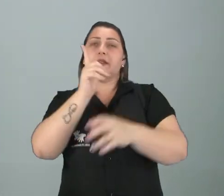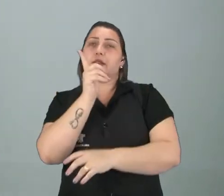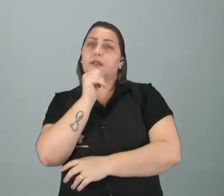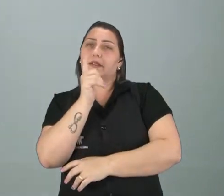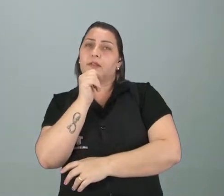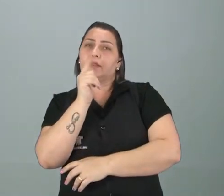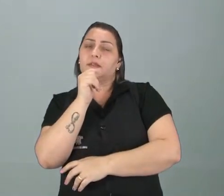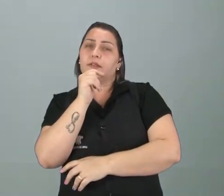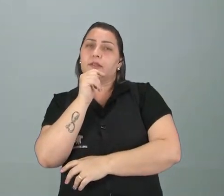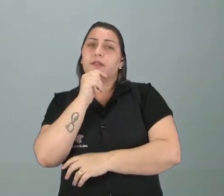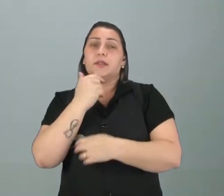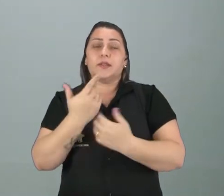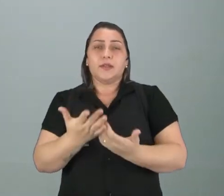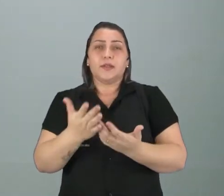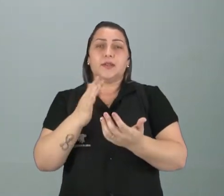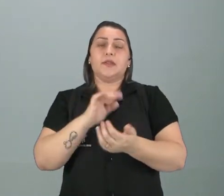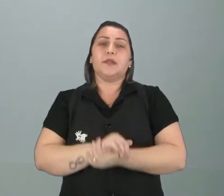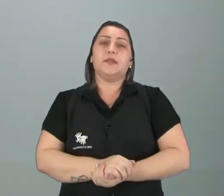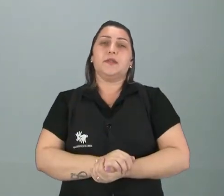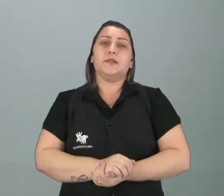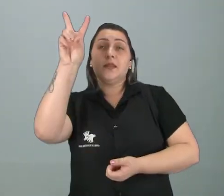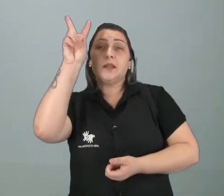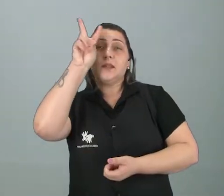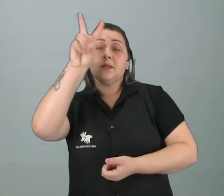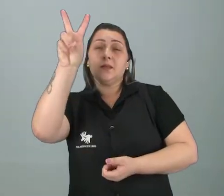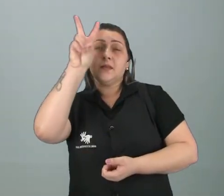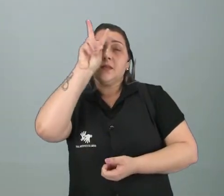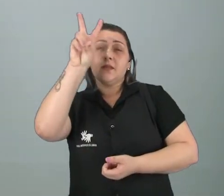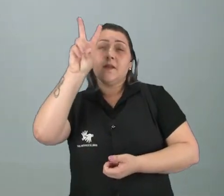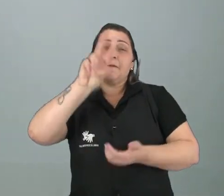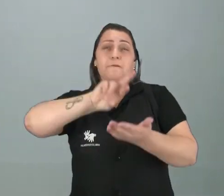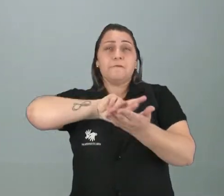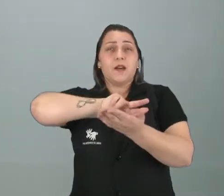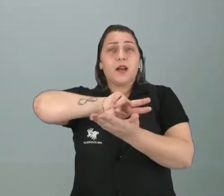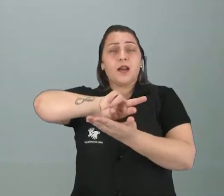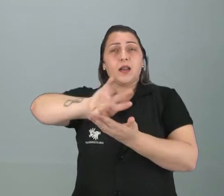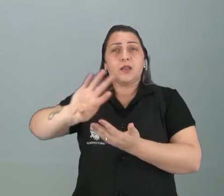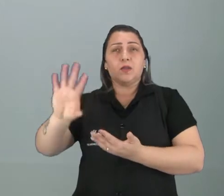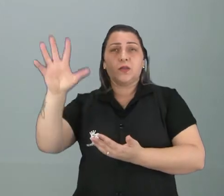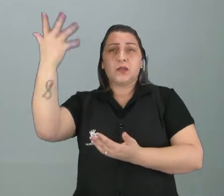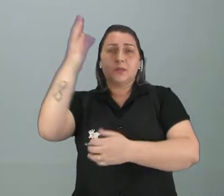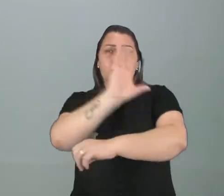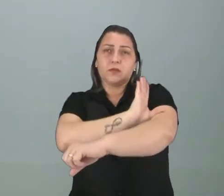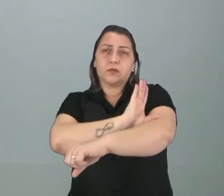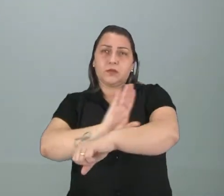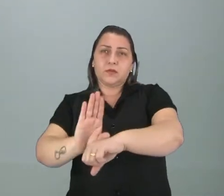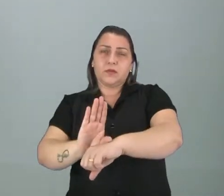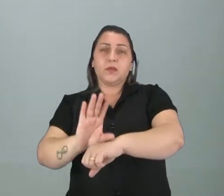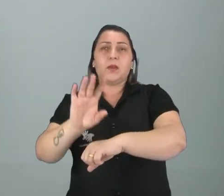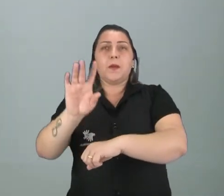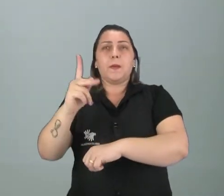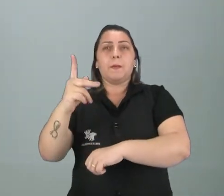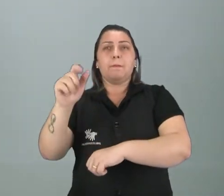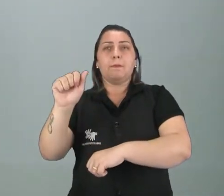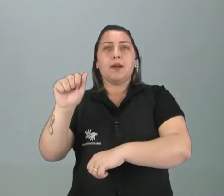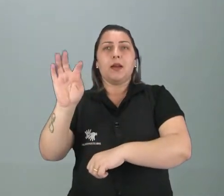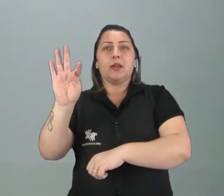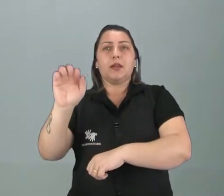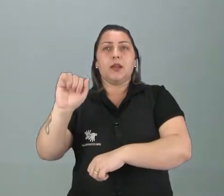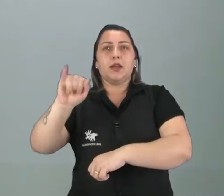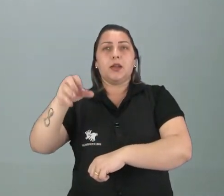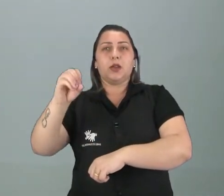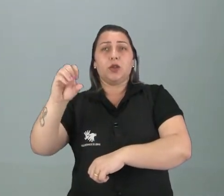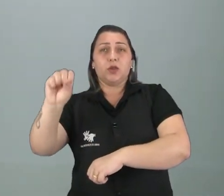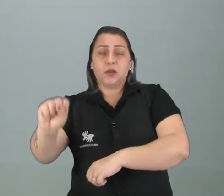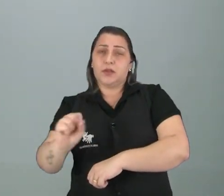Águas, né? Então, eles estão ali, várias manifestações culturais, né? Os pataxós. E